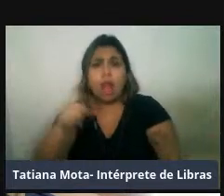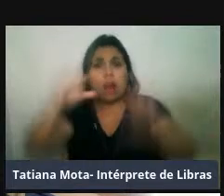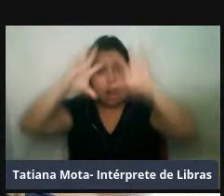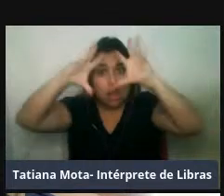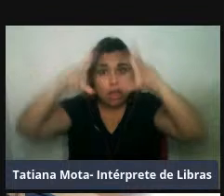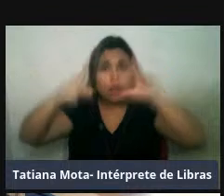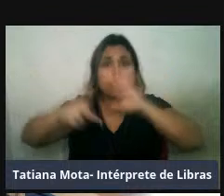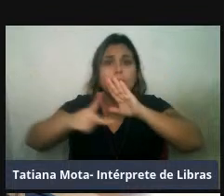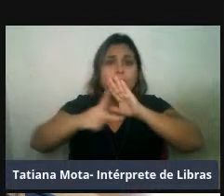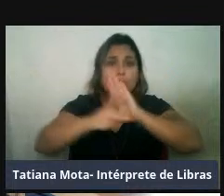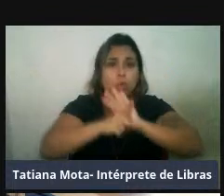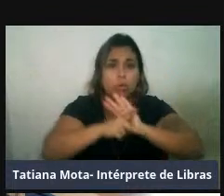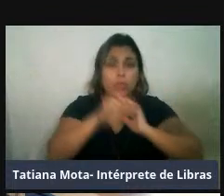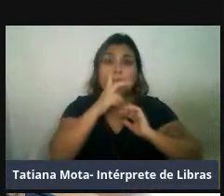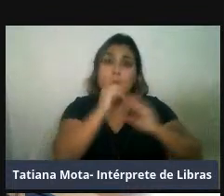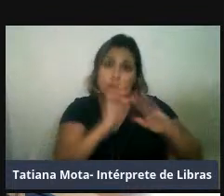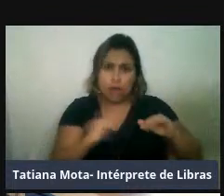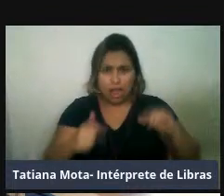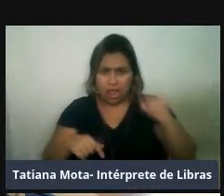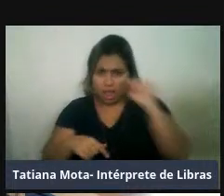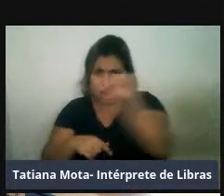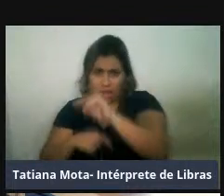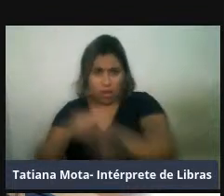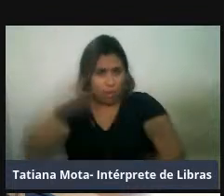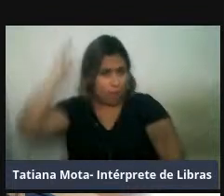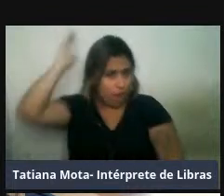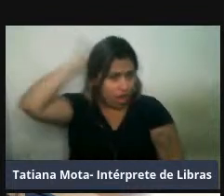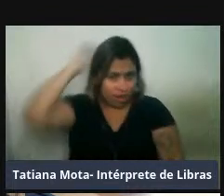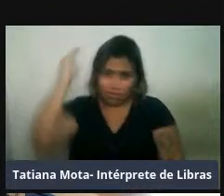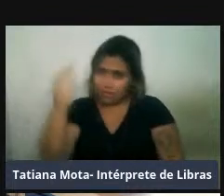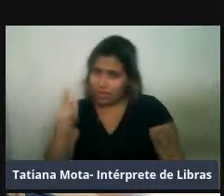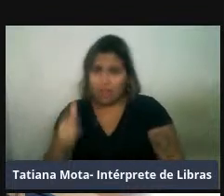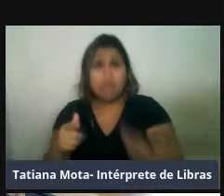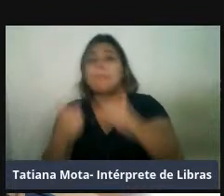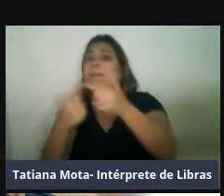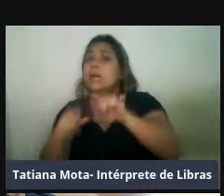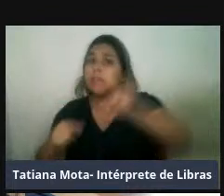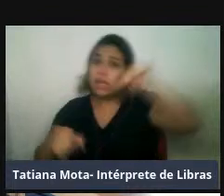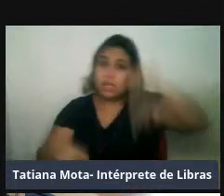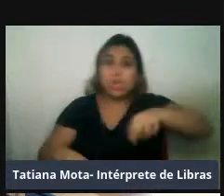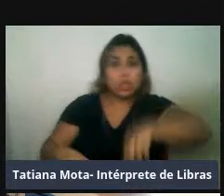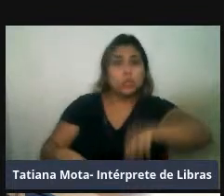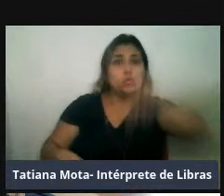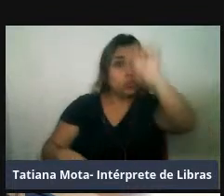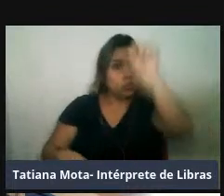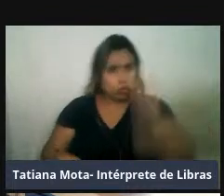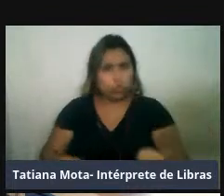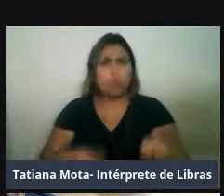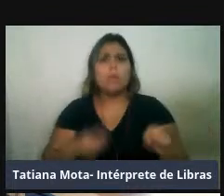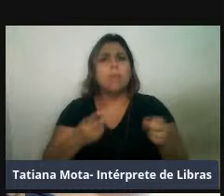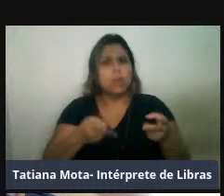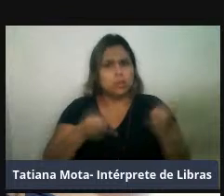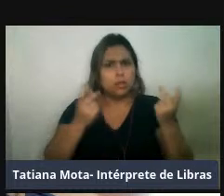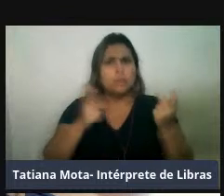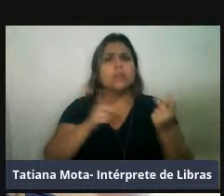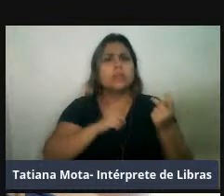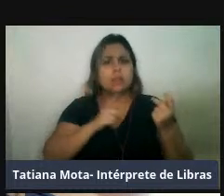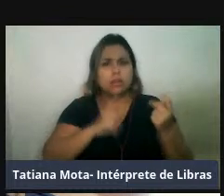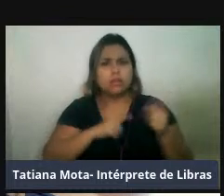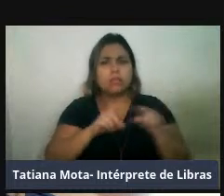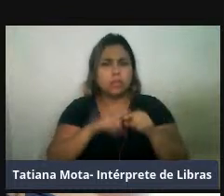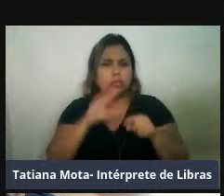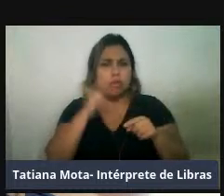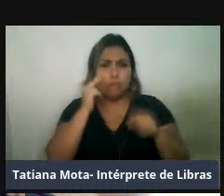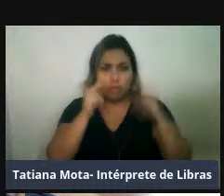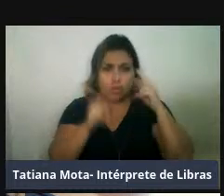no Pará não, né, mas aqui no sul do Brasil é uma das poucas espécies de pinípedes que a gente tem uma frequência um pouco maior.